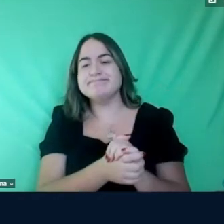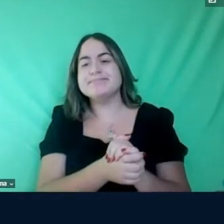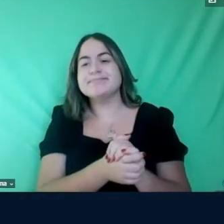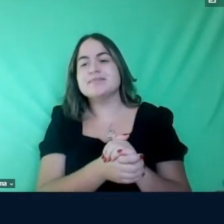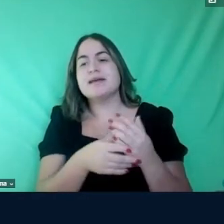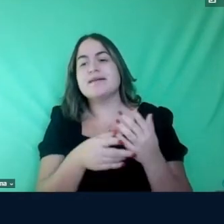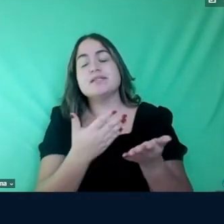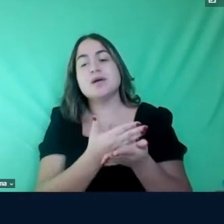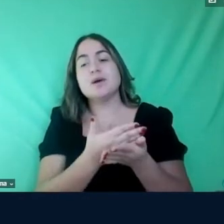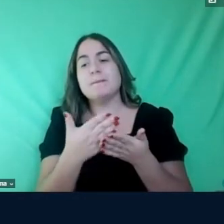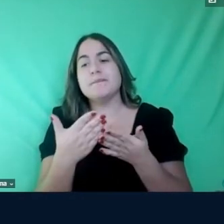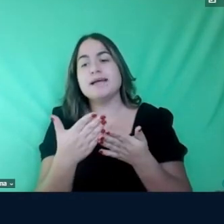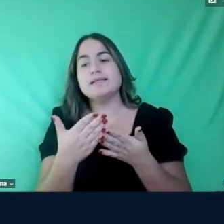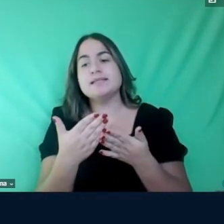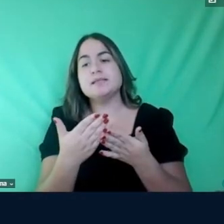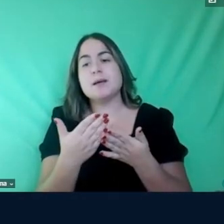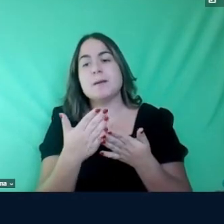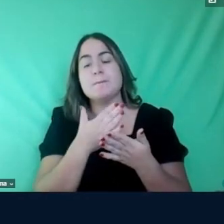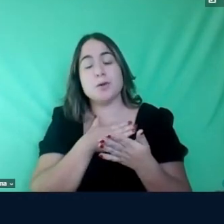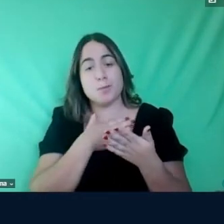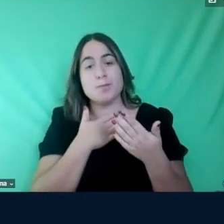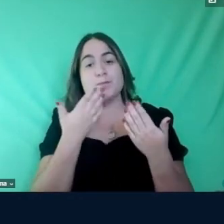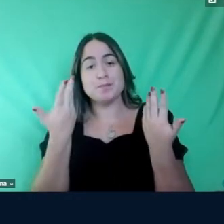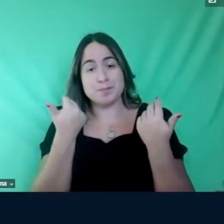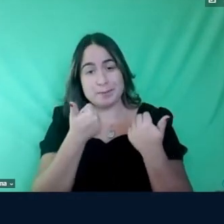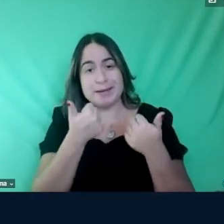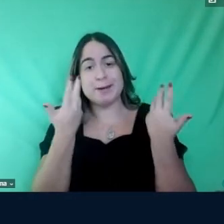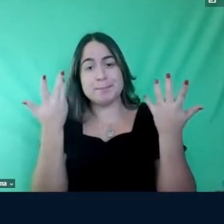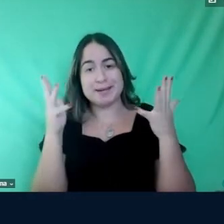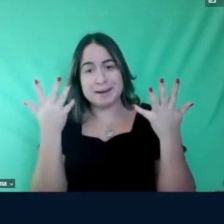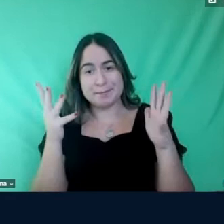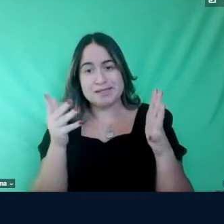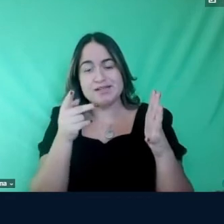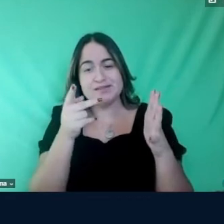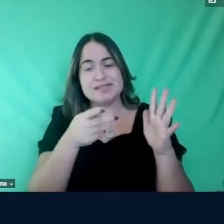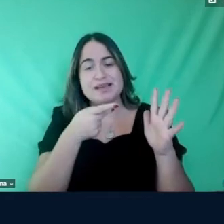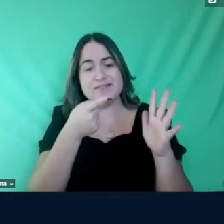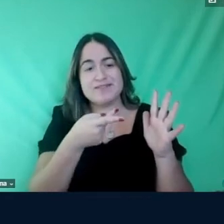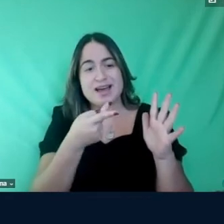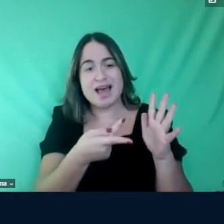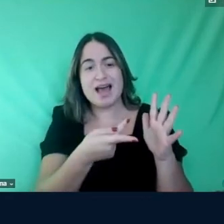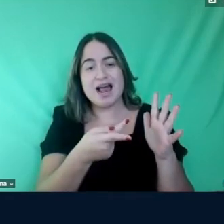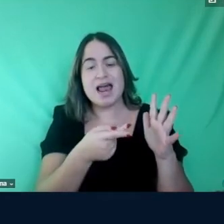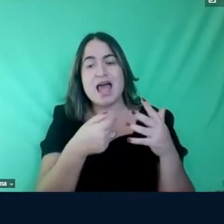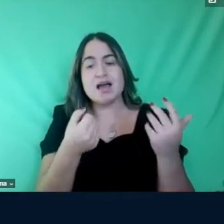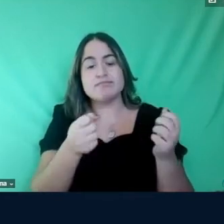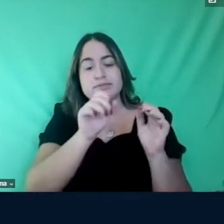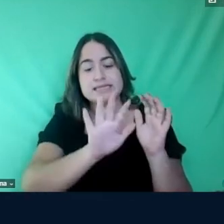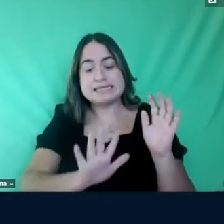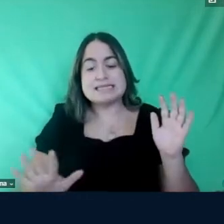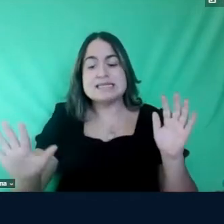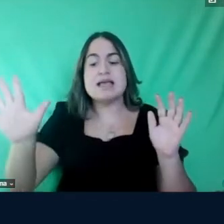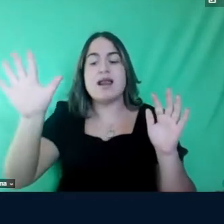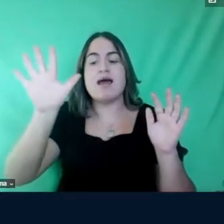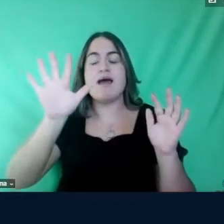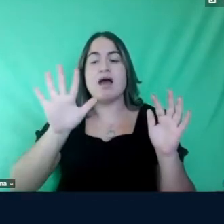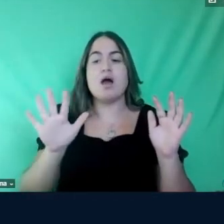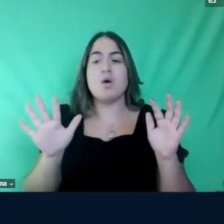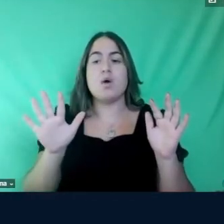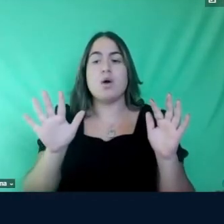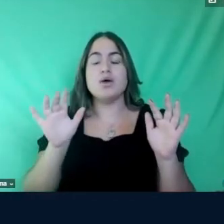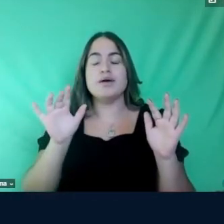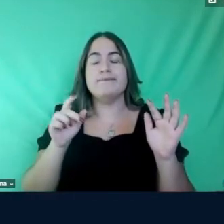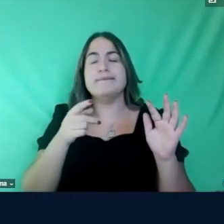com o meu primeiro parabéns, porque você já fala no começo que você não busca uma generalização, digamos, no